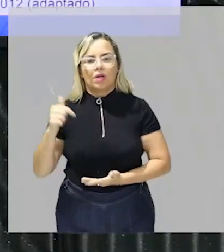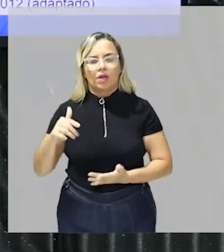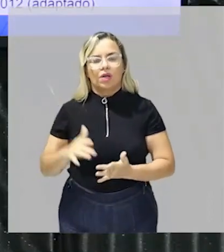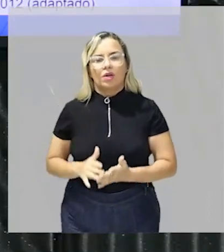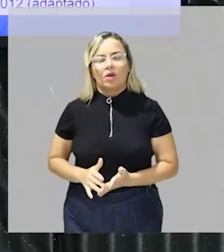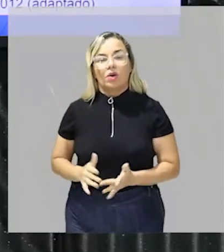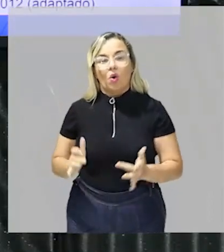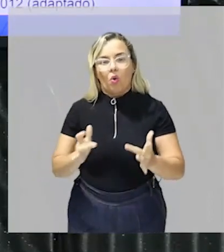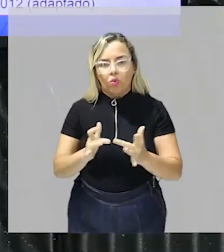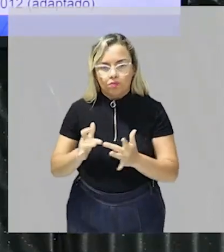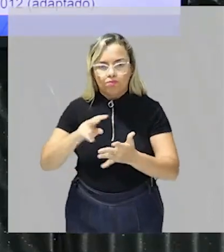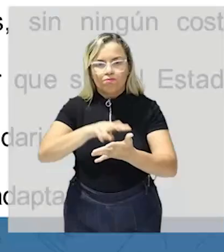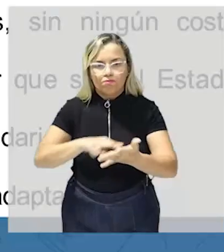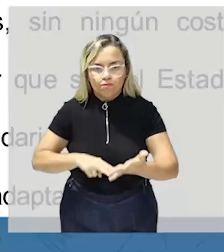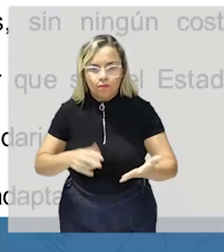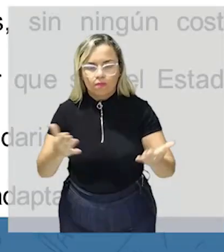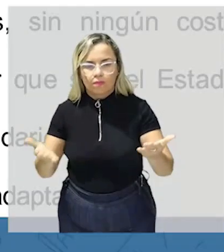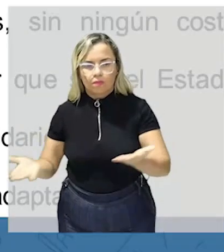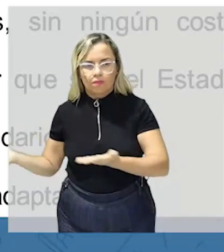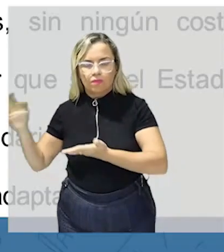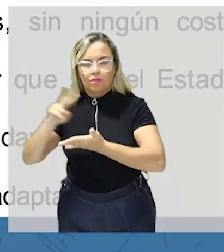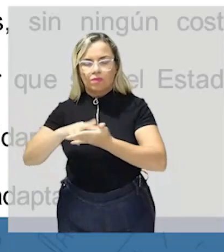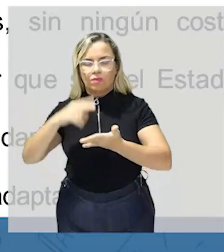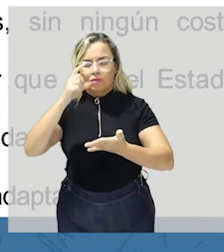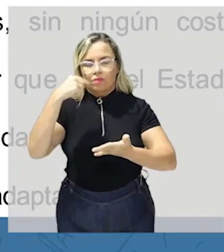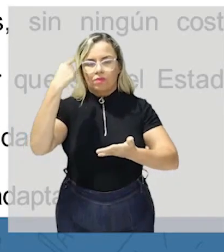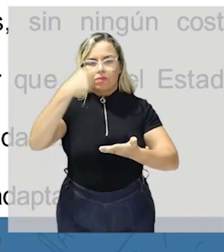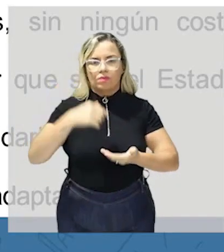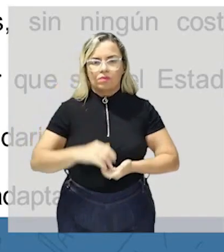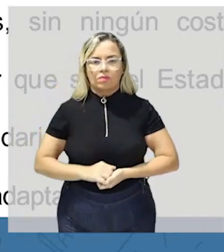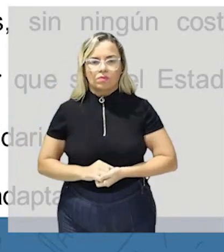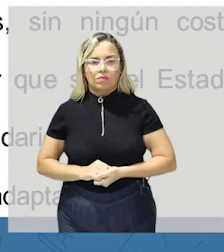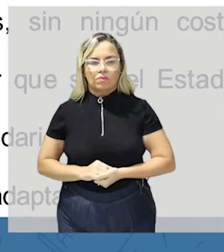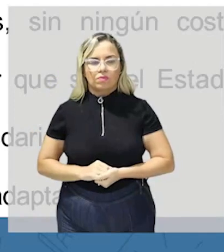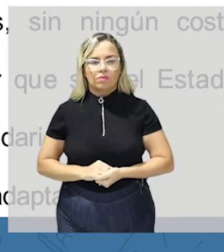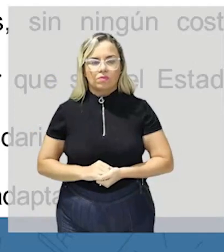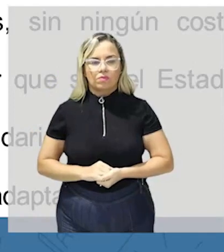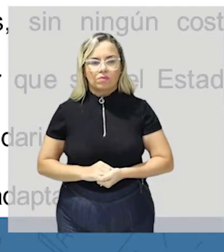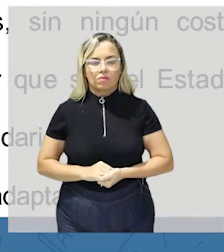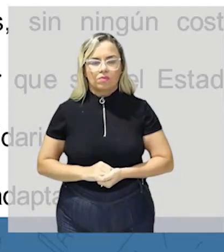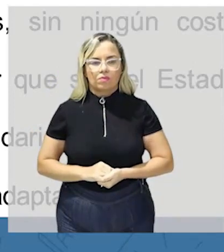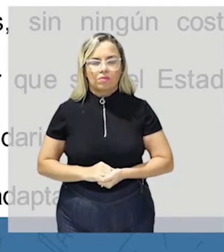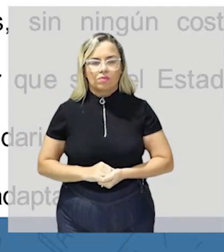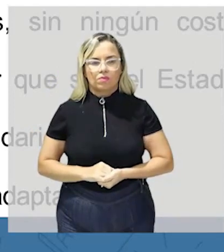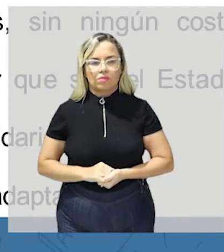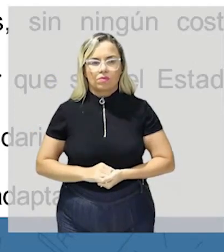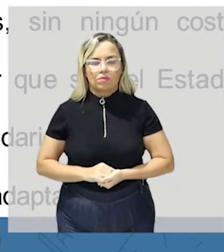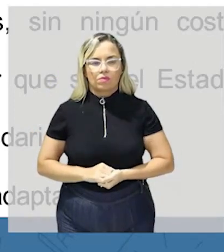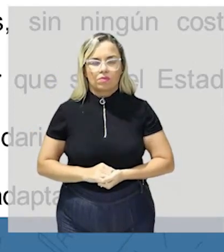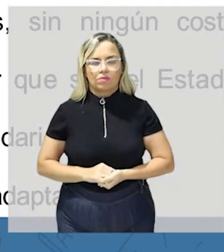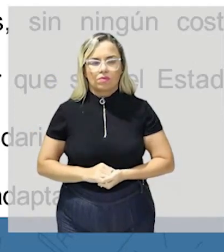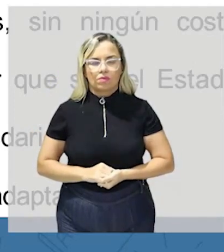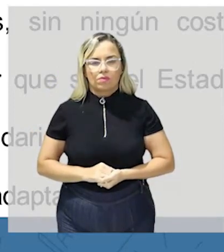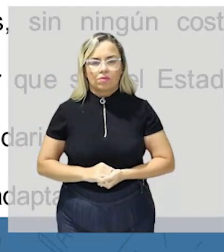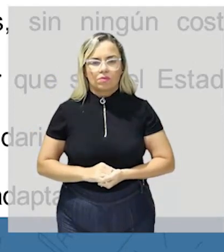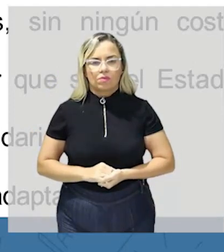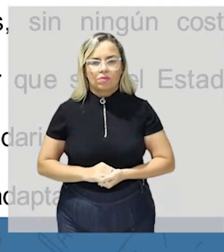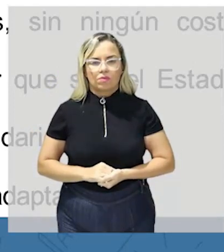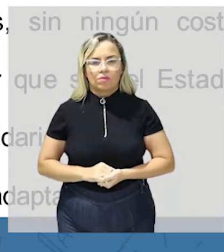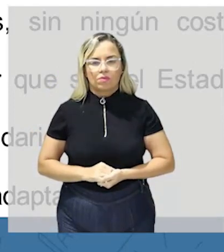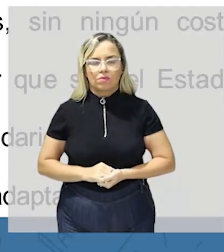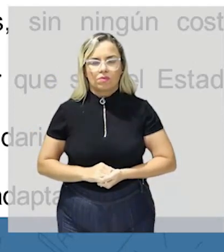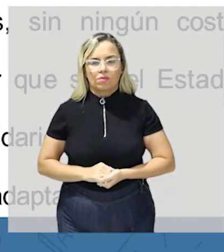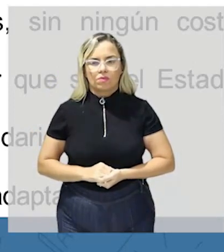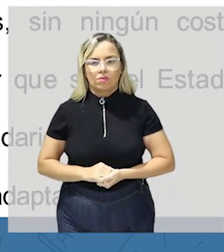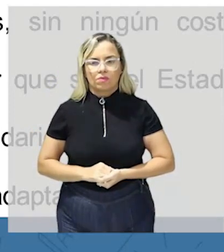seguinte que é la versus solidária então la versus solidária é uma